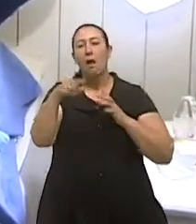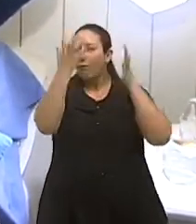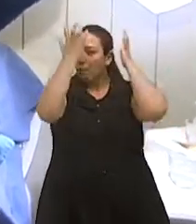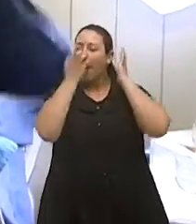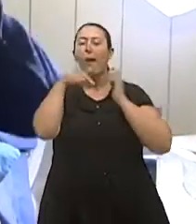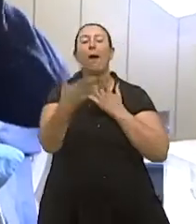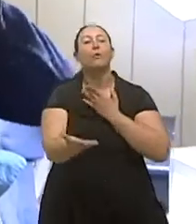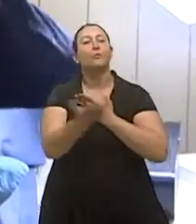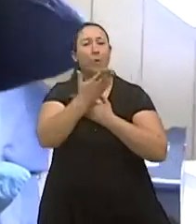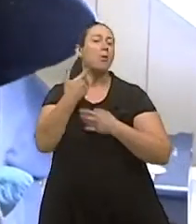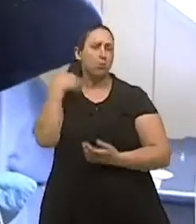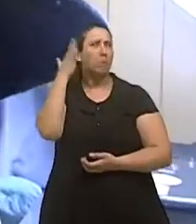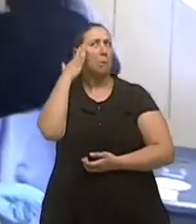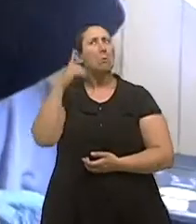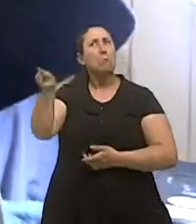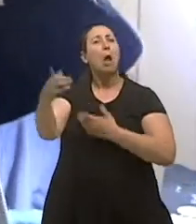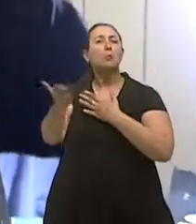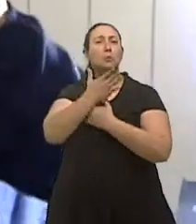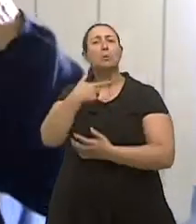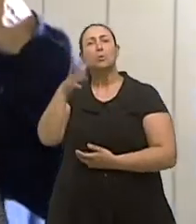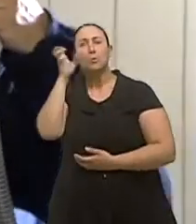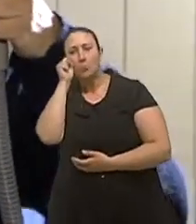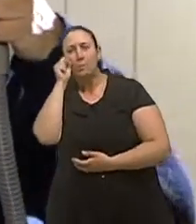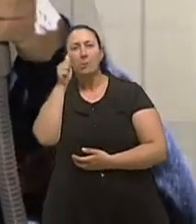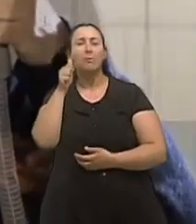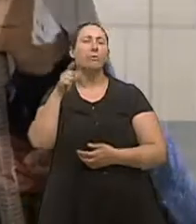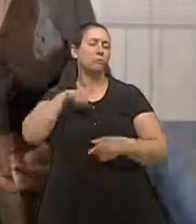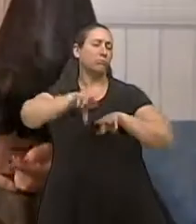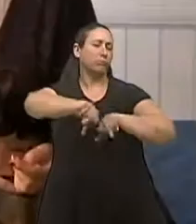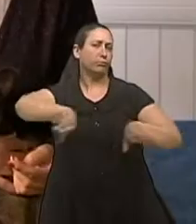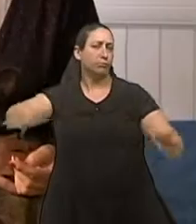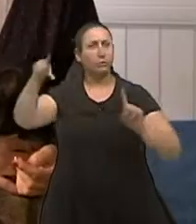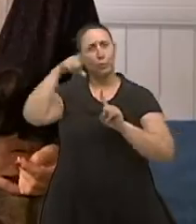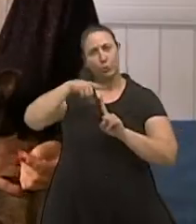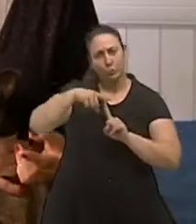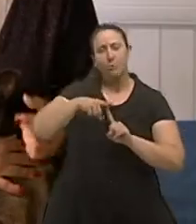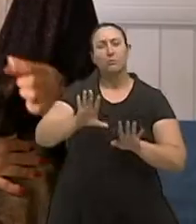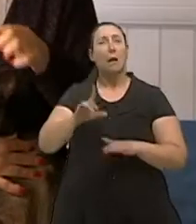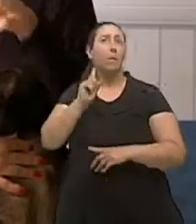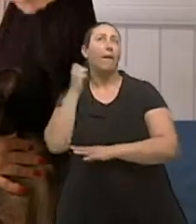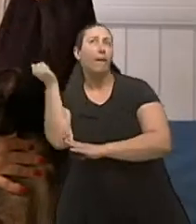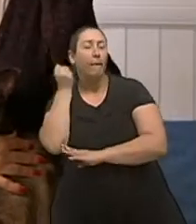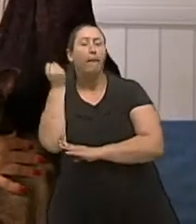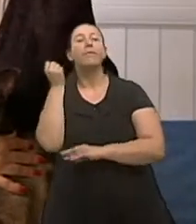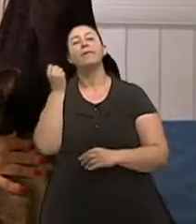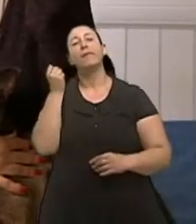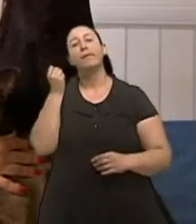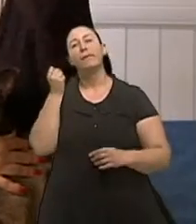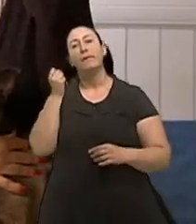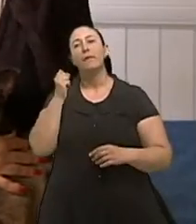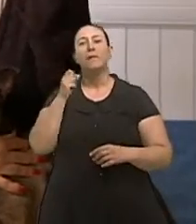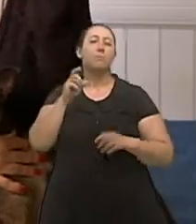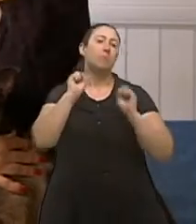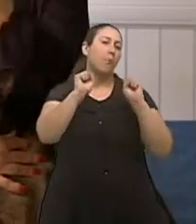que existiam os aparelhos para ajudar a dormir. Existem vários tipos de aparelhos, casos não tão graves, pode ser